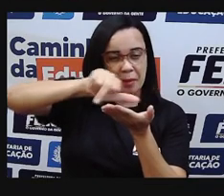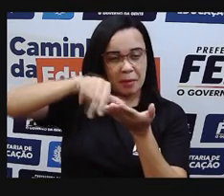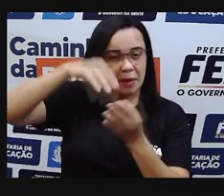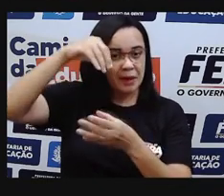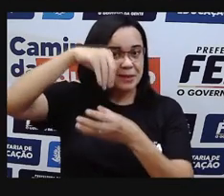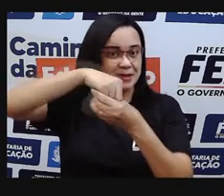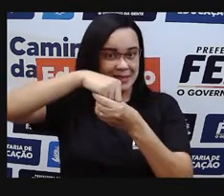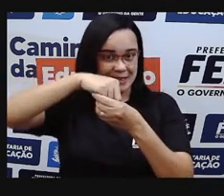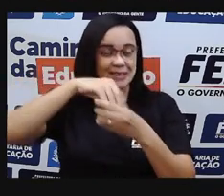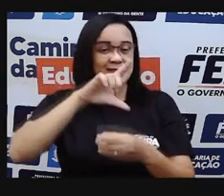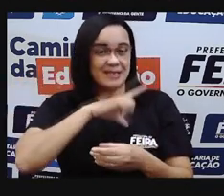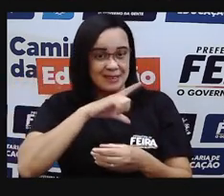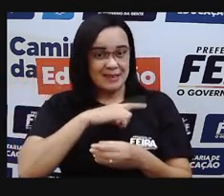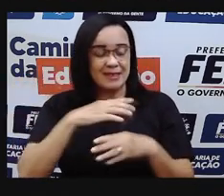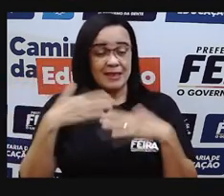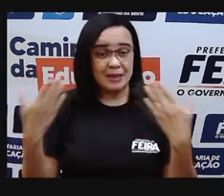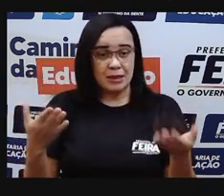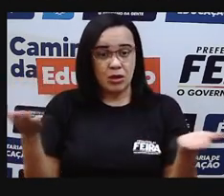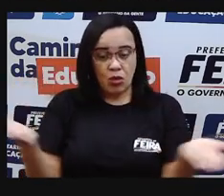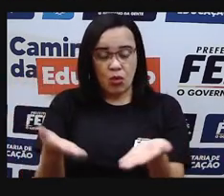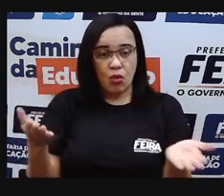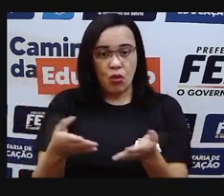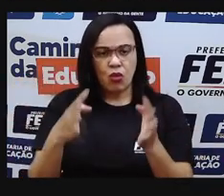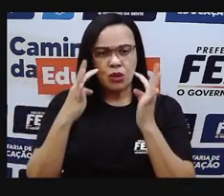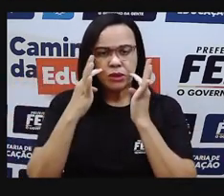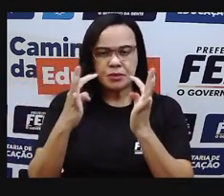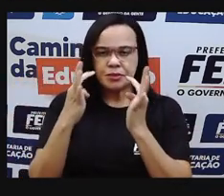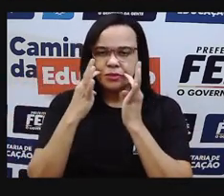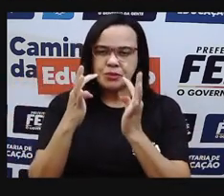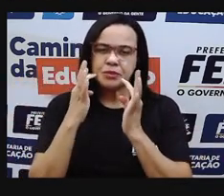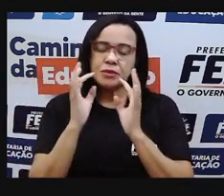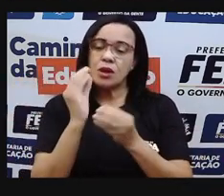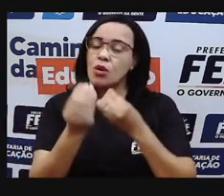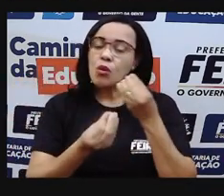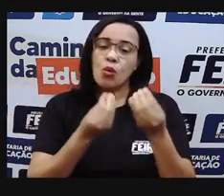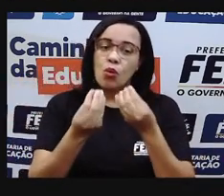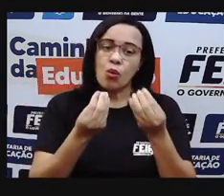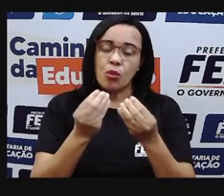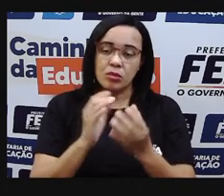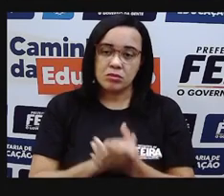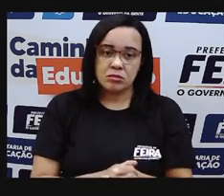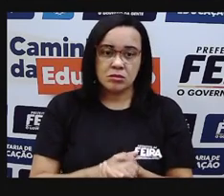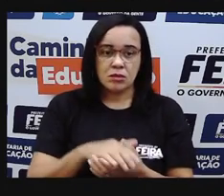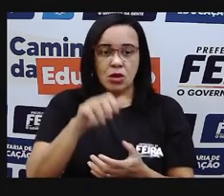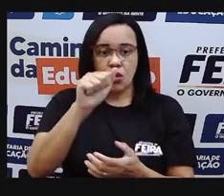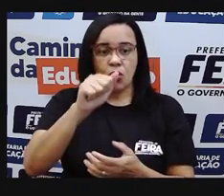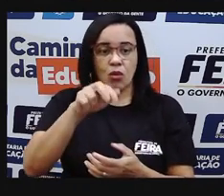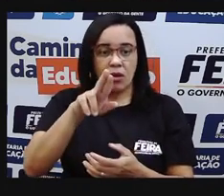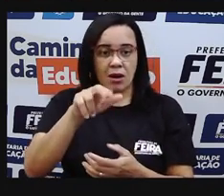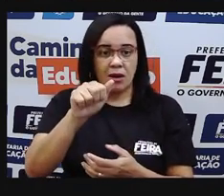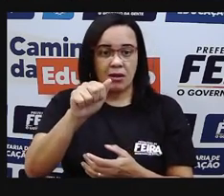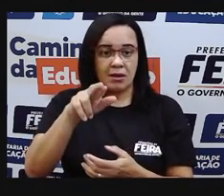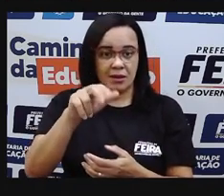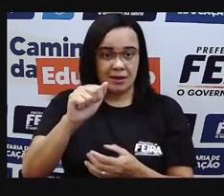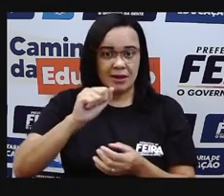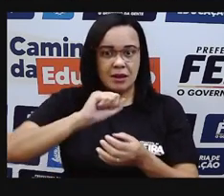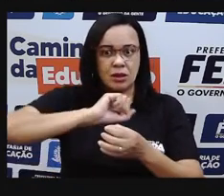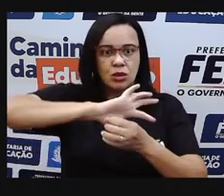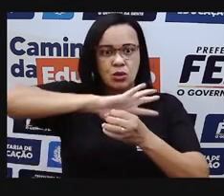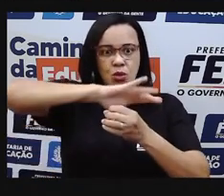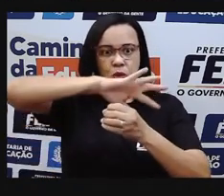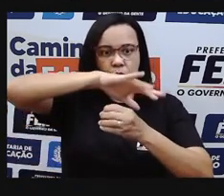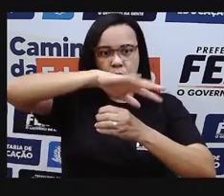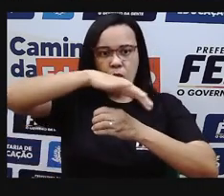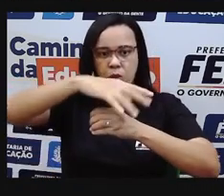O que a gente pode observar aqui? A gente já pode observar que o ar atmosférico, né? Que está aqui no nosso